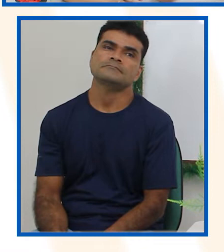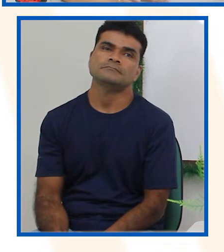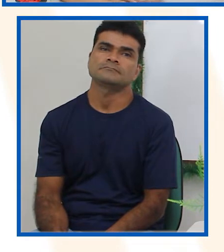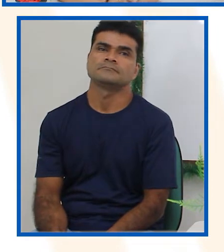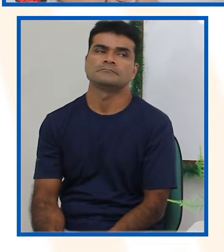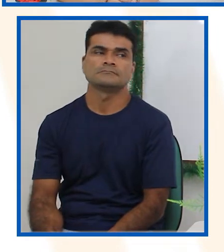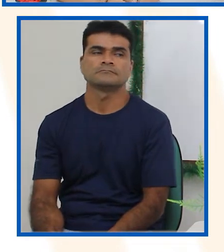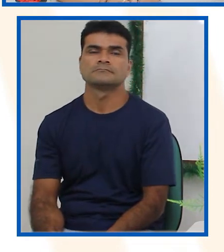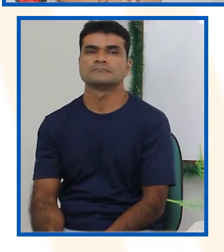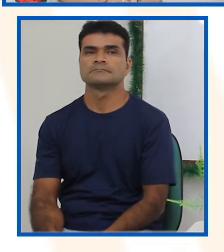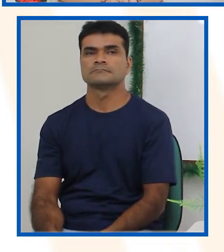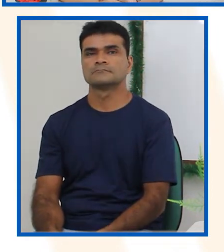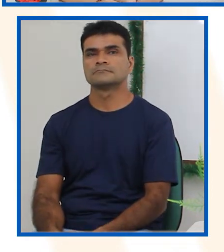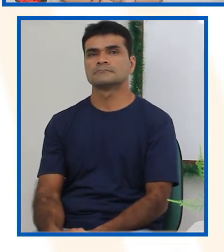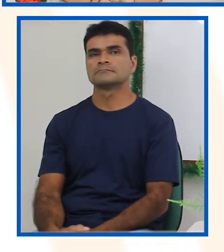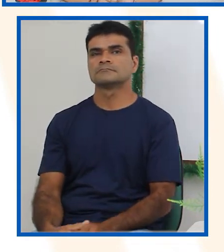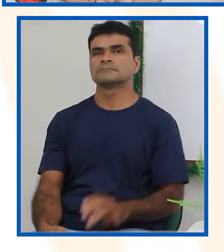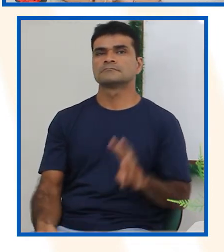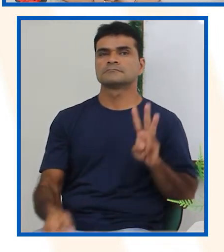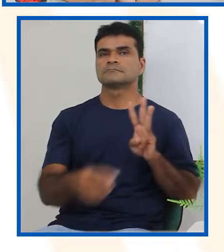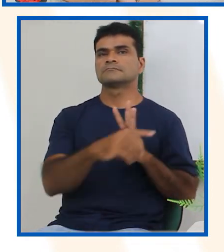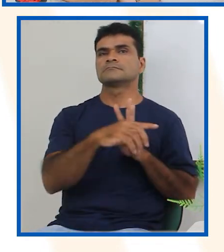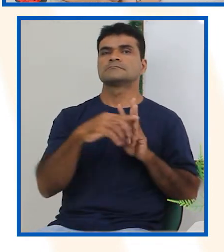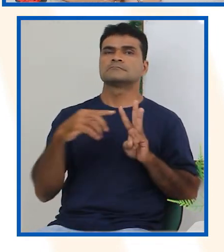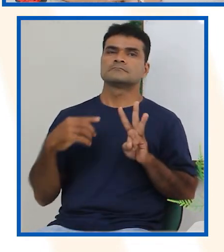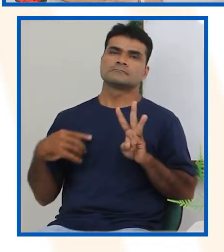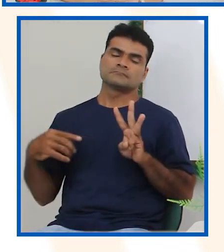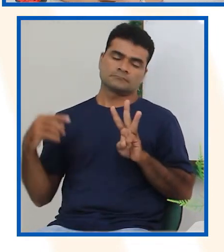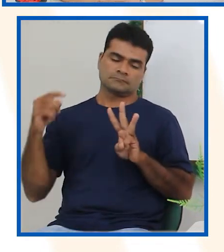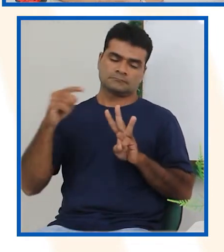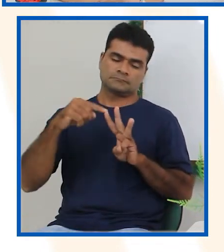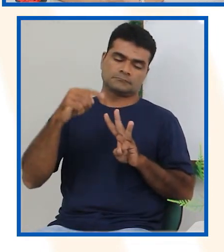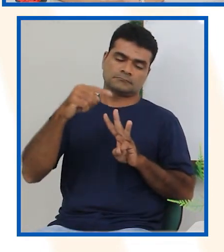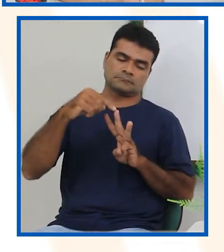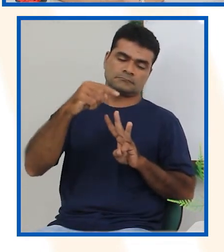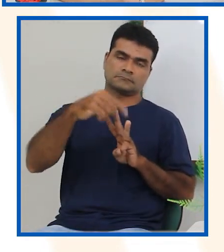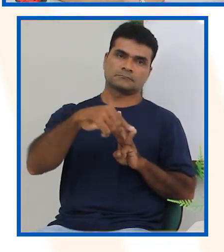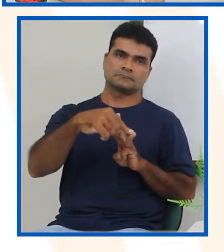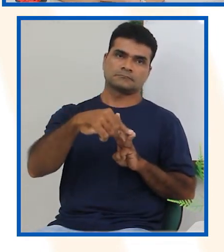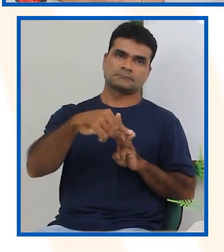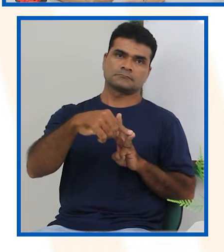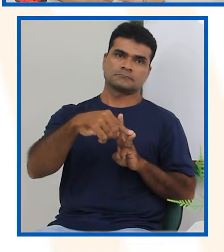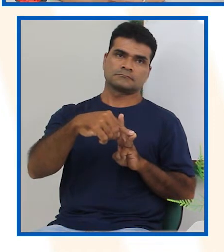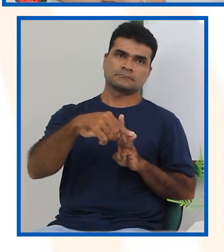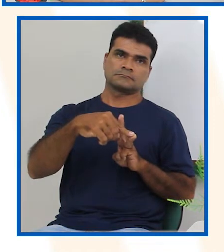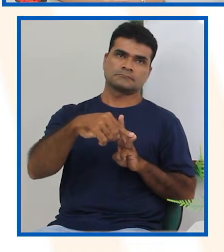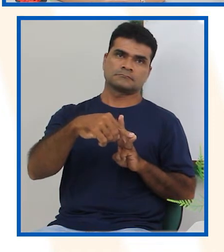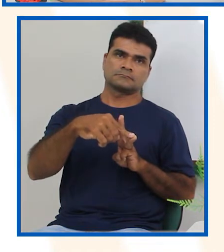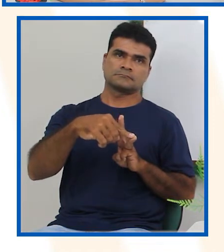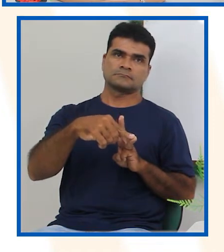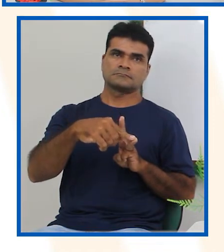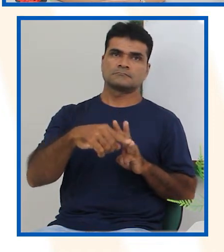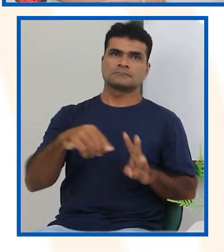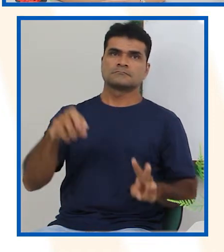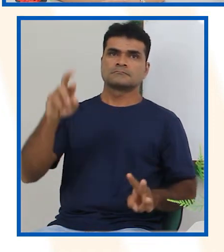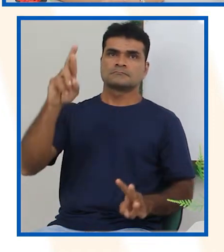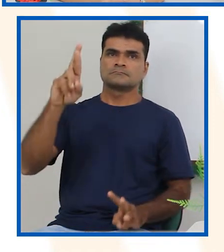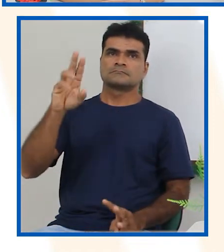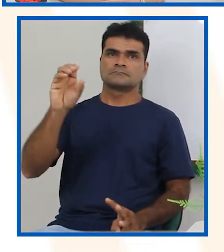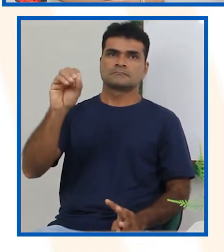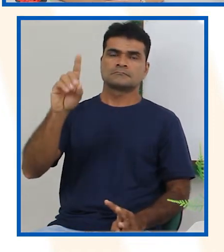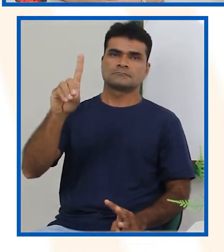Qual dos carrinhos abaixo não pode ter sido o que o Rodrigo ganhou? O Rodrigo é sobrinho da Juliana.